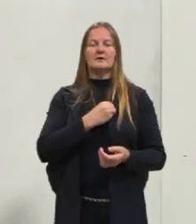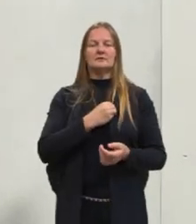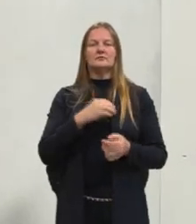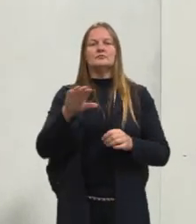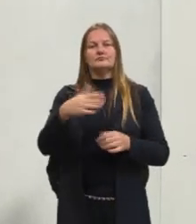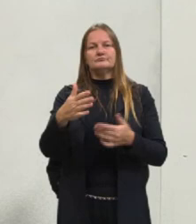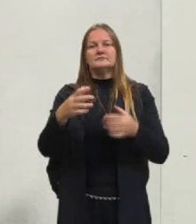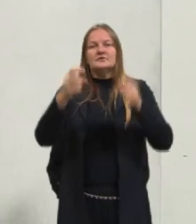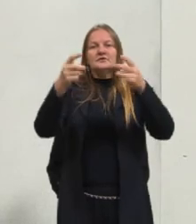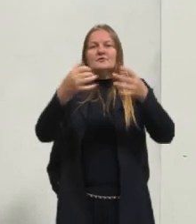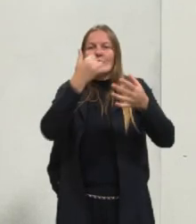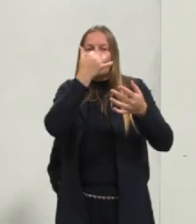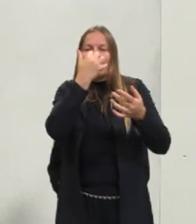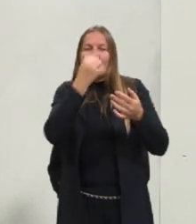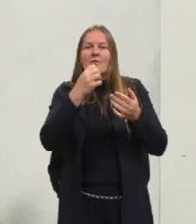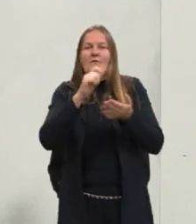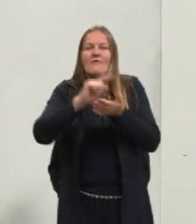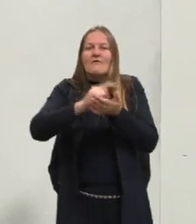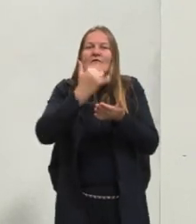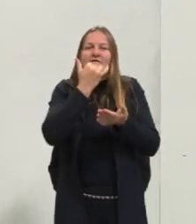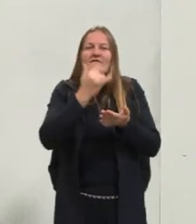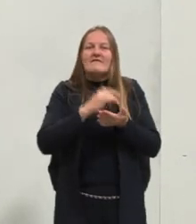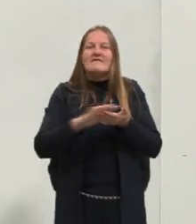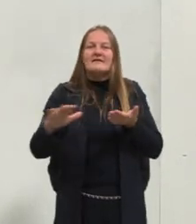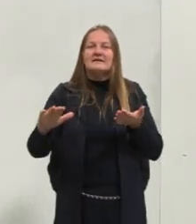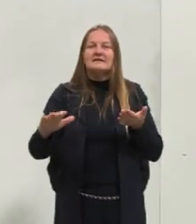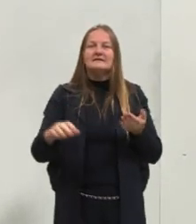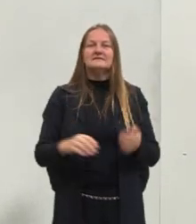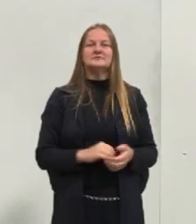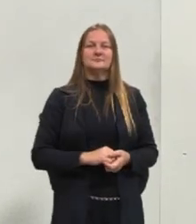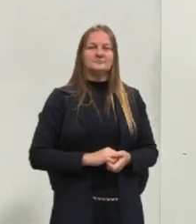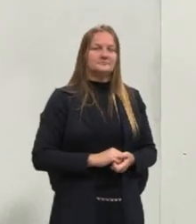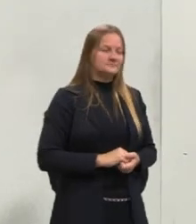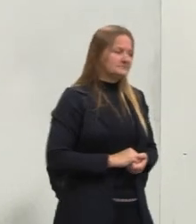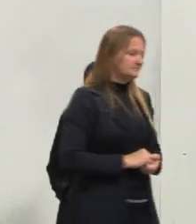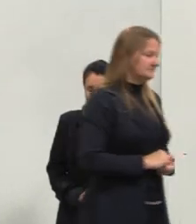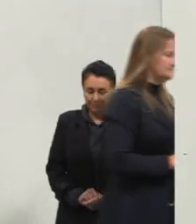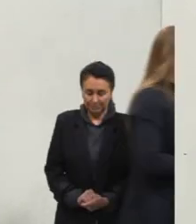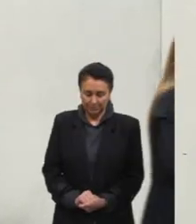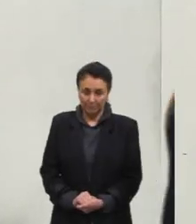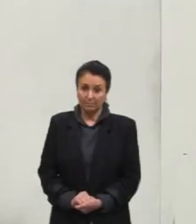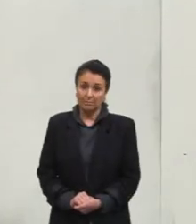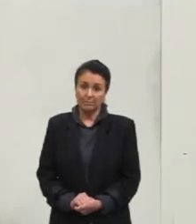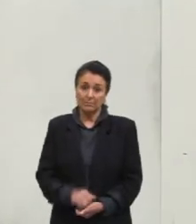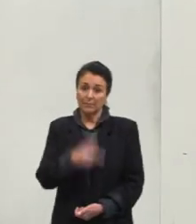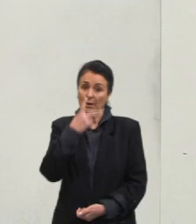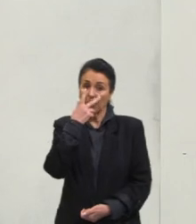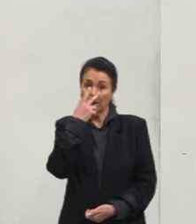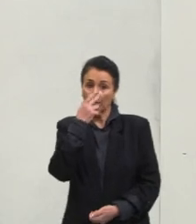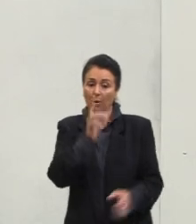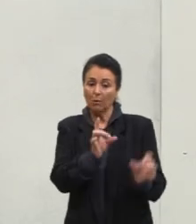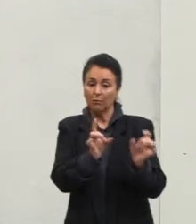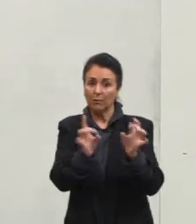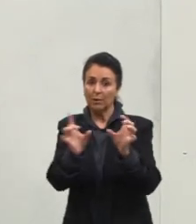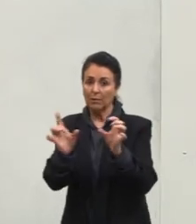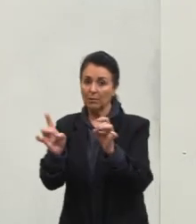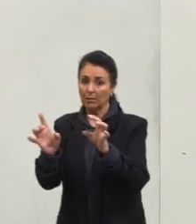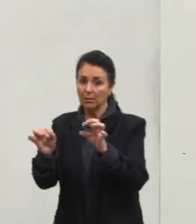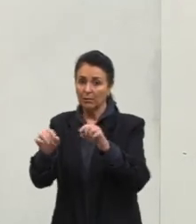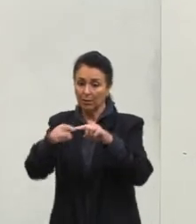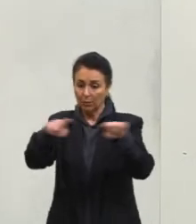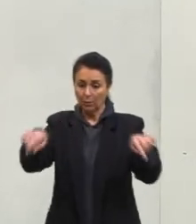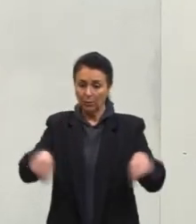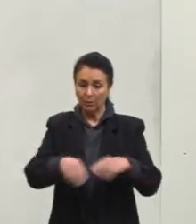mais ou menos como vender um terreno no paraíso, vender um terreno no céu. Então, às vezes, tu ajudava a construir uma